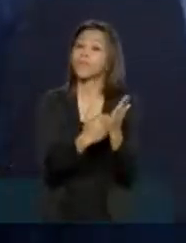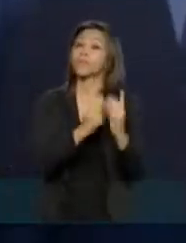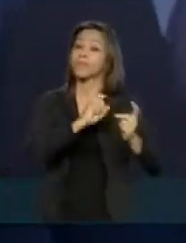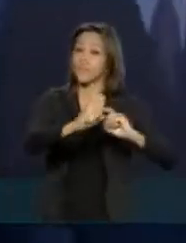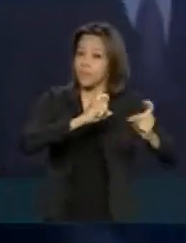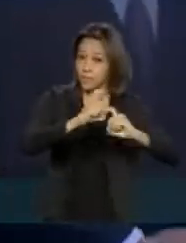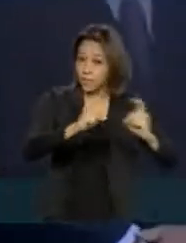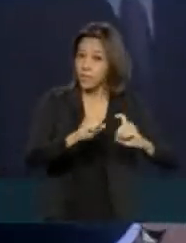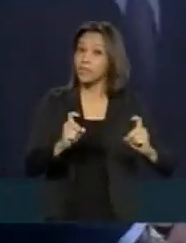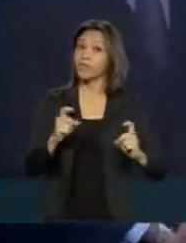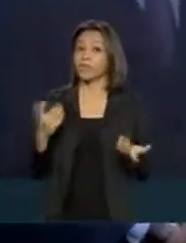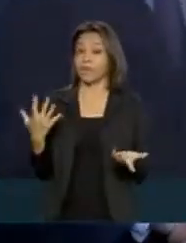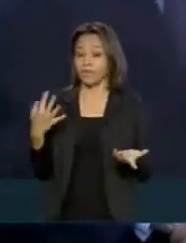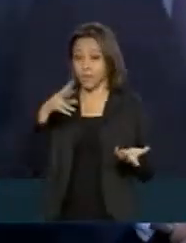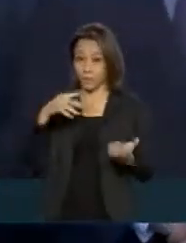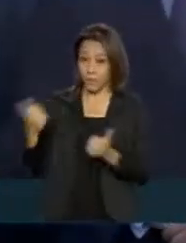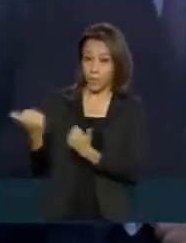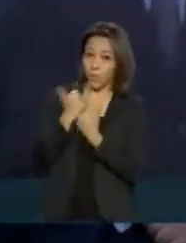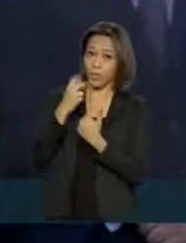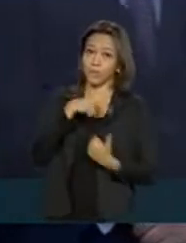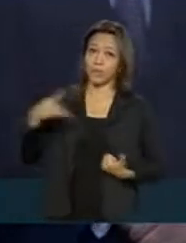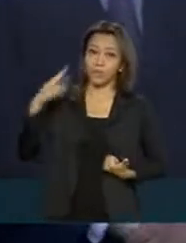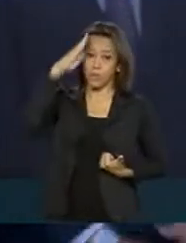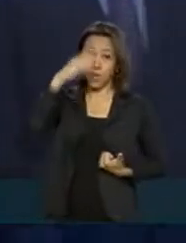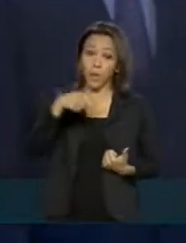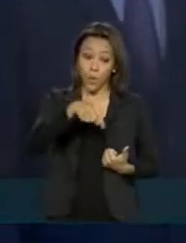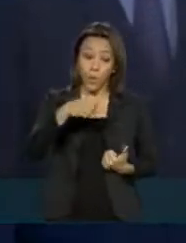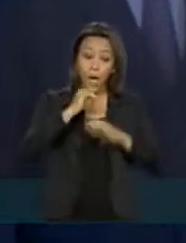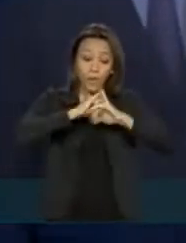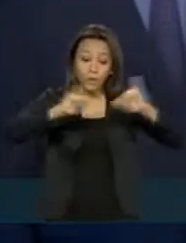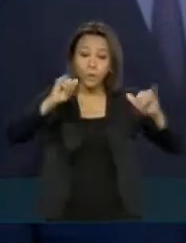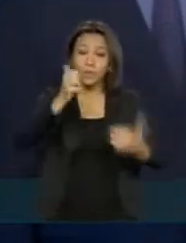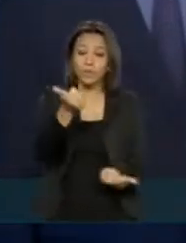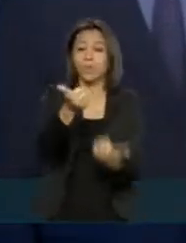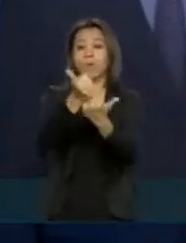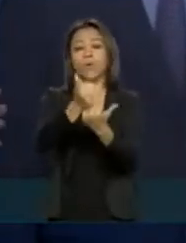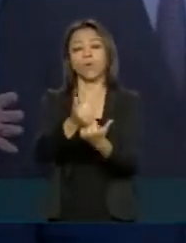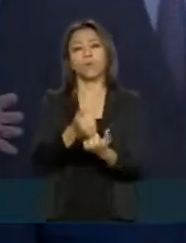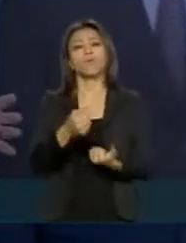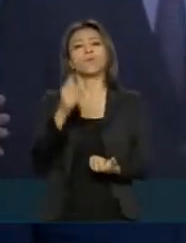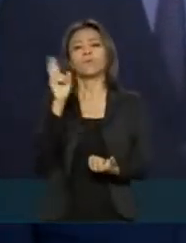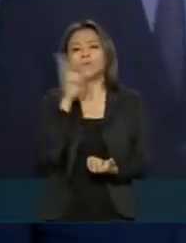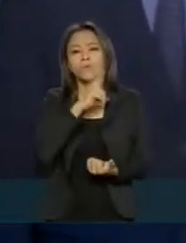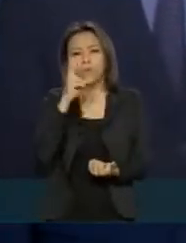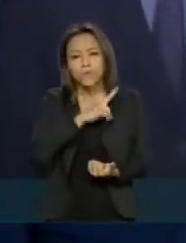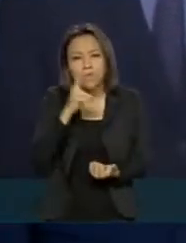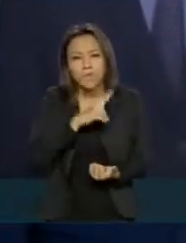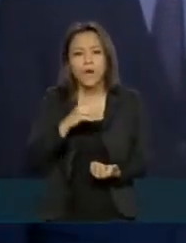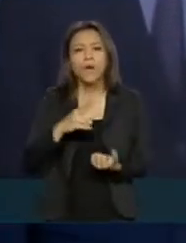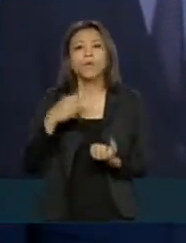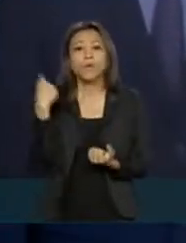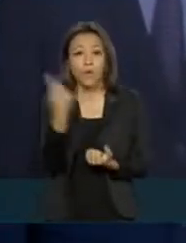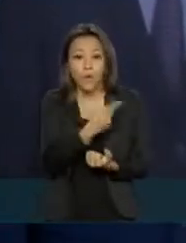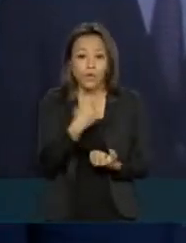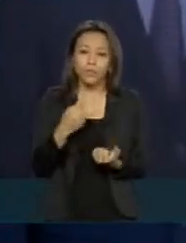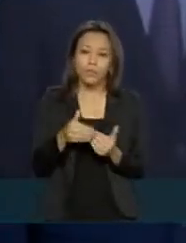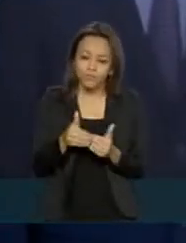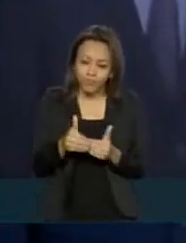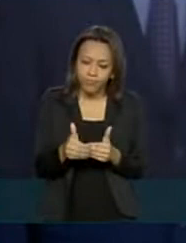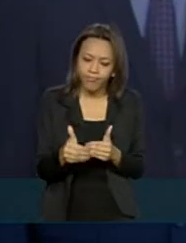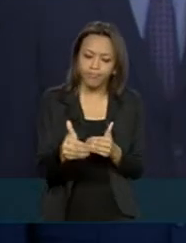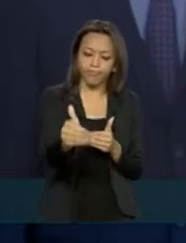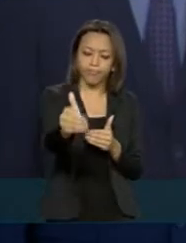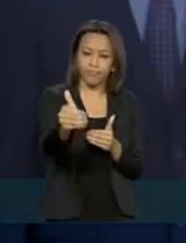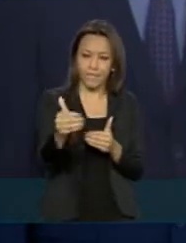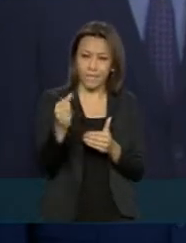da prorrogação do auxílio emergencial, nós estamos concluindo o período de emergência em que o Brasil